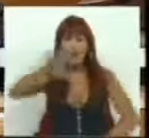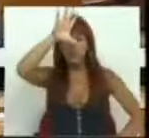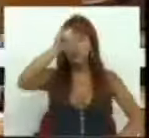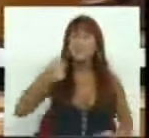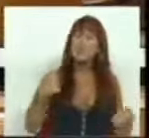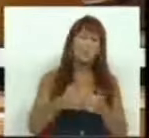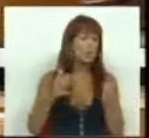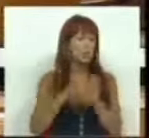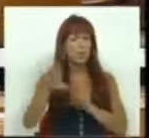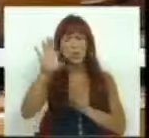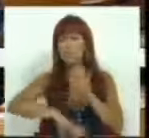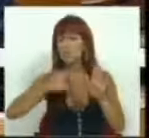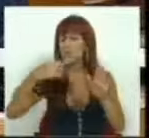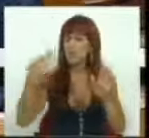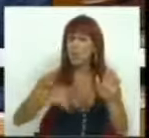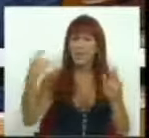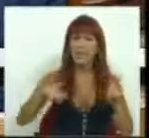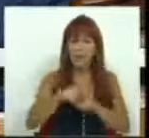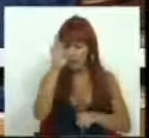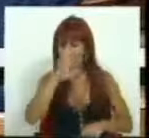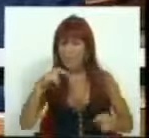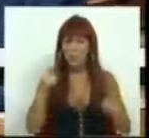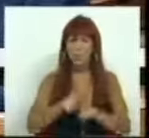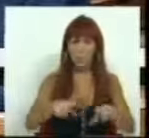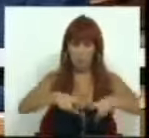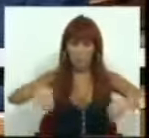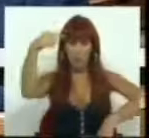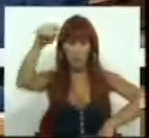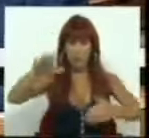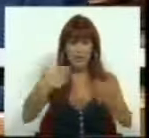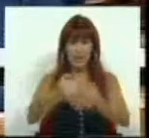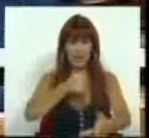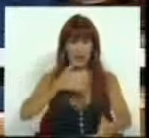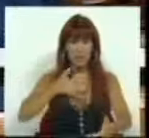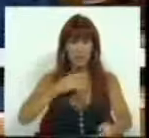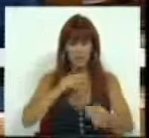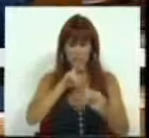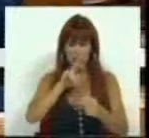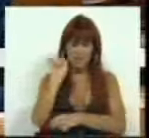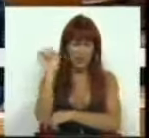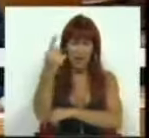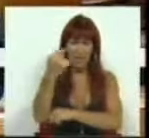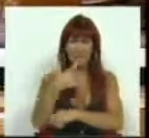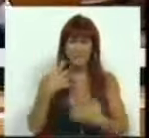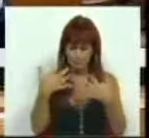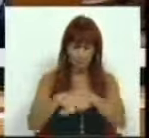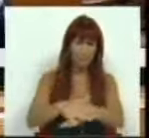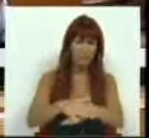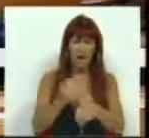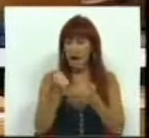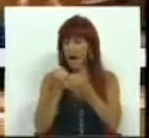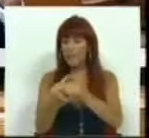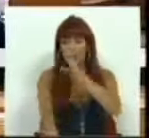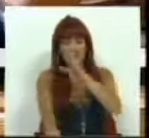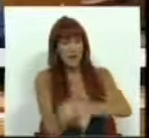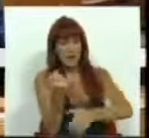Governo tem todas as condições para pôr em prática um balcão único para as empresas, com respostas rápidas e integradas, apoiando